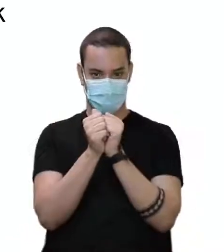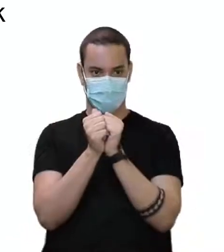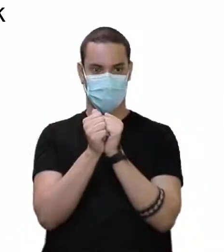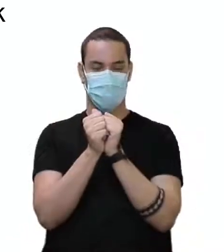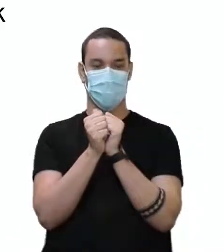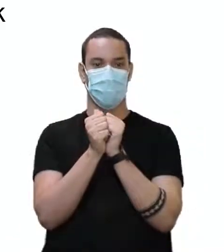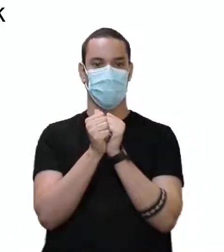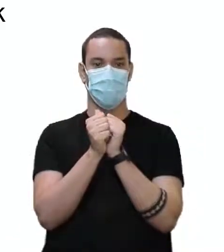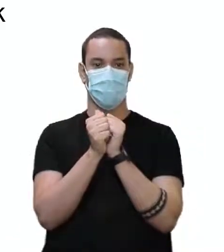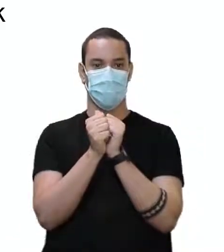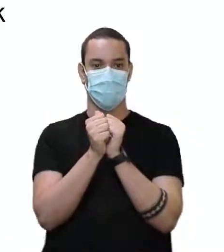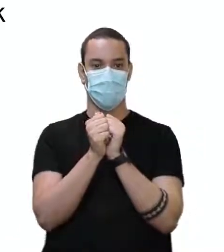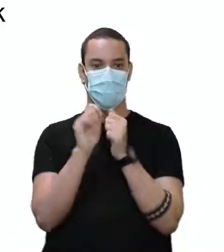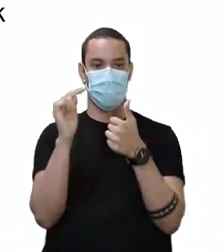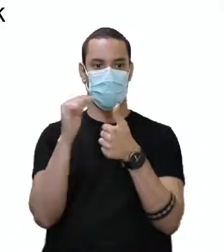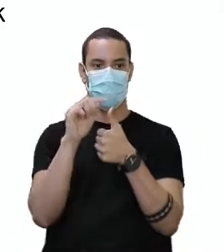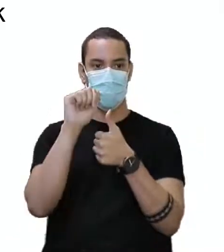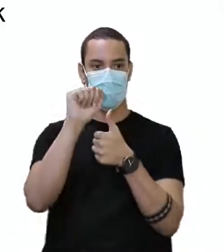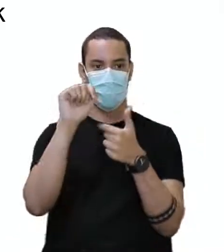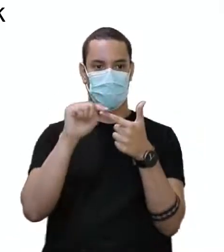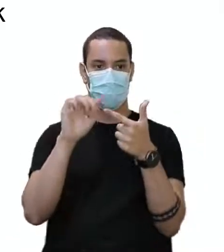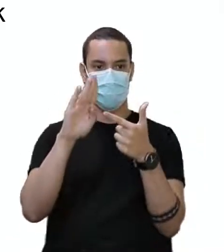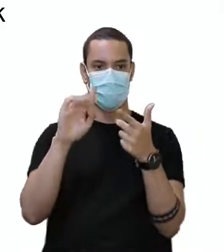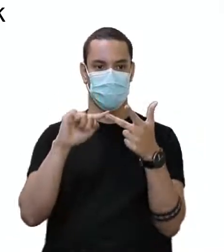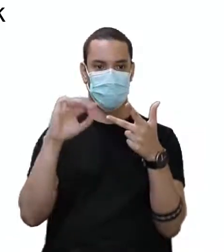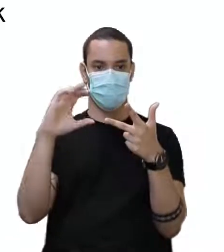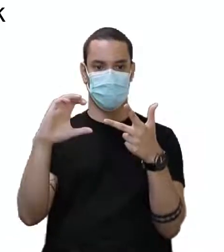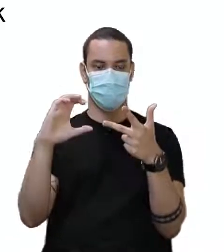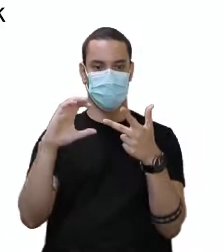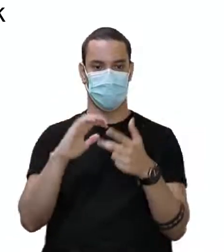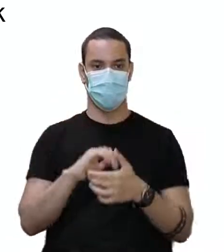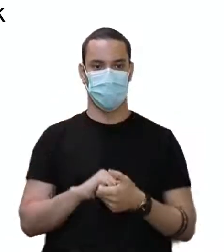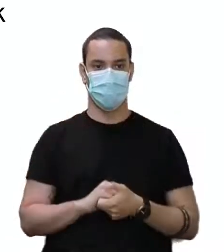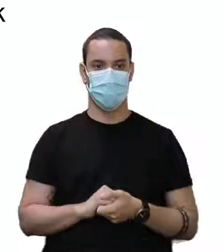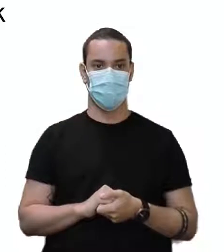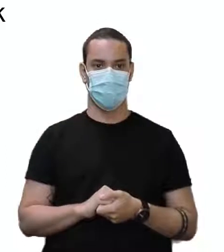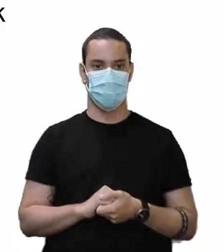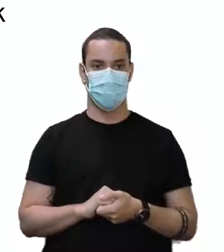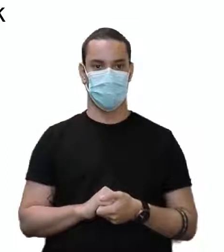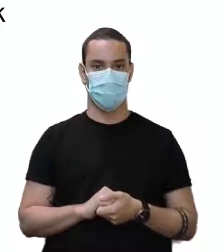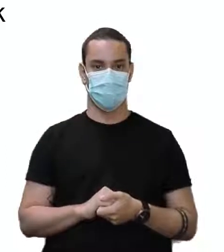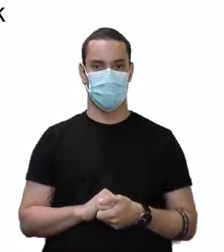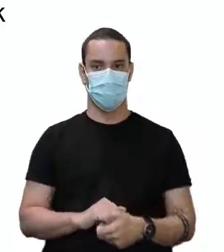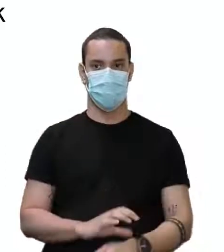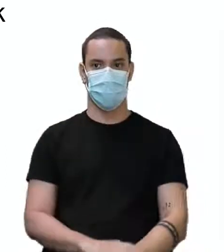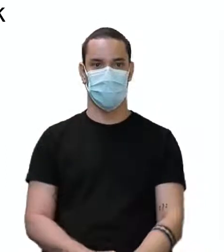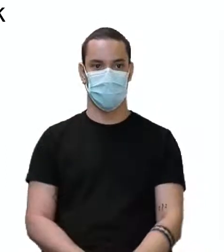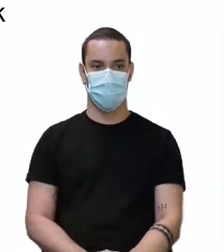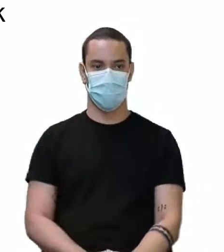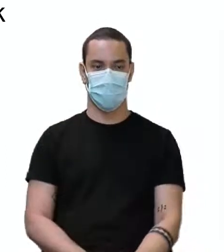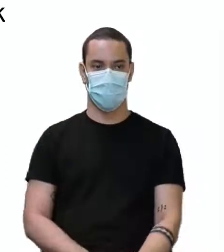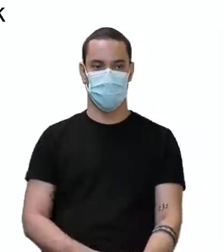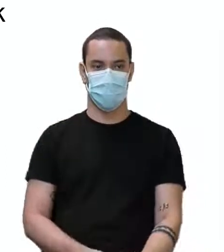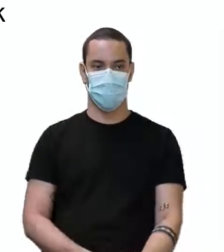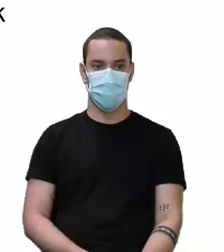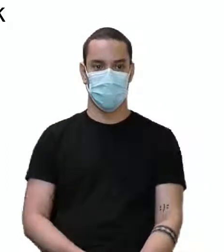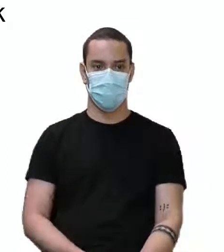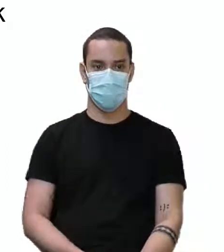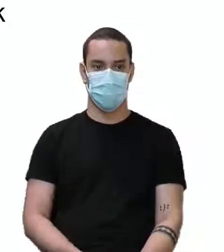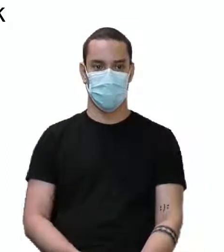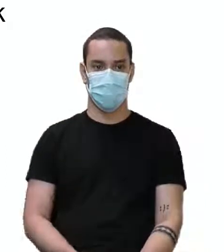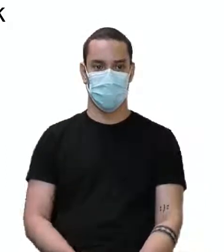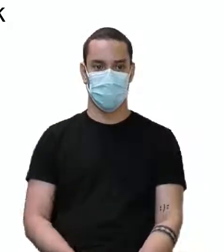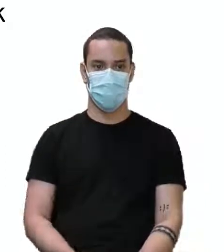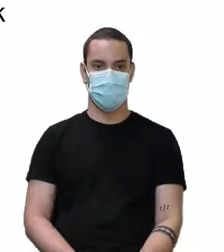What you were doing? Where they stay? E aí? Where